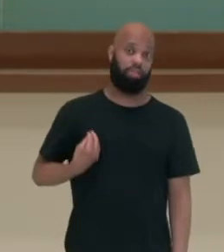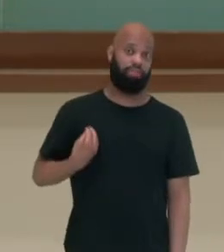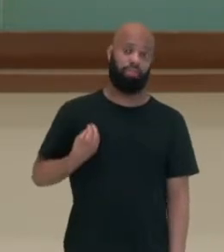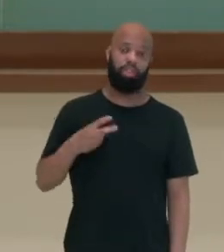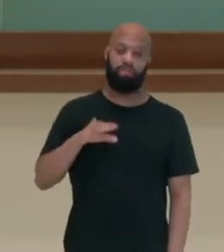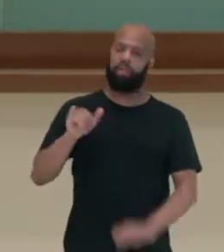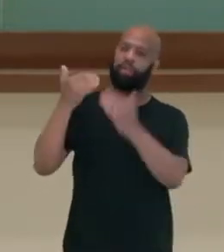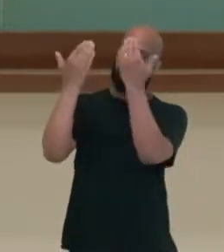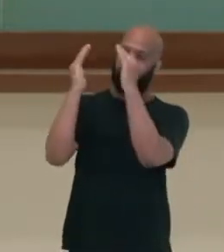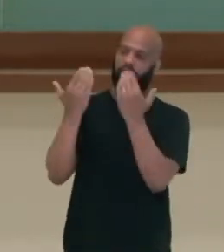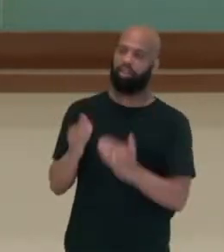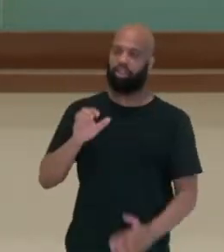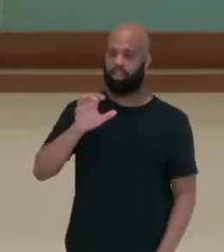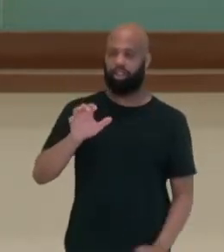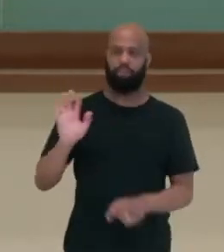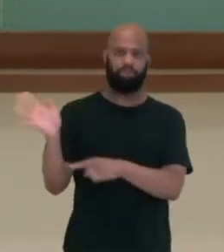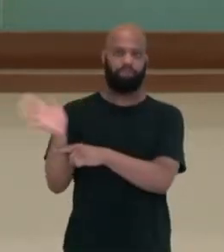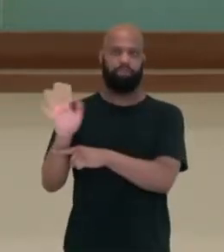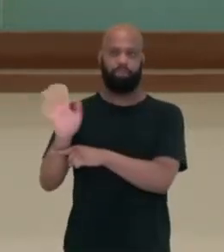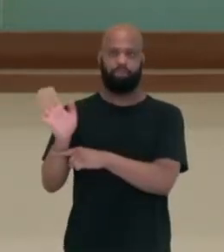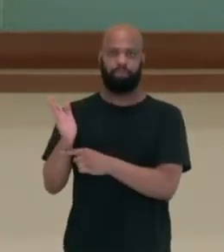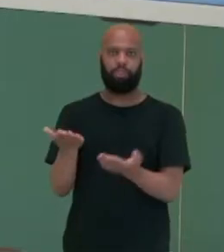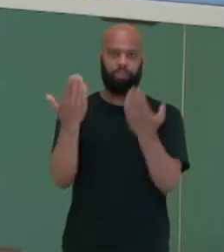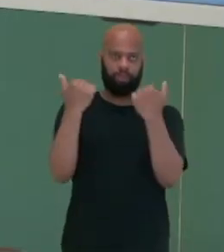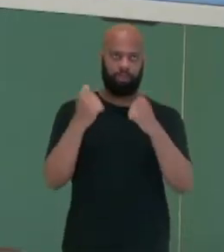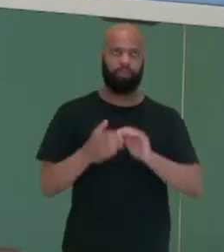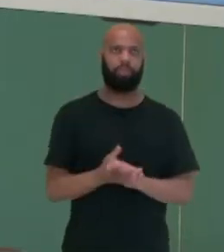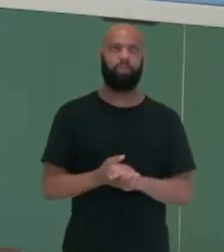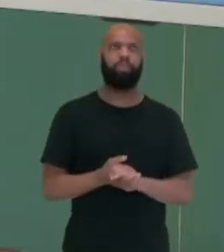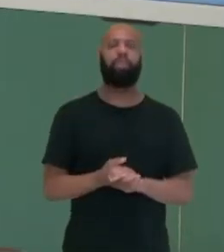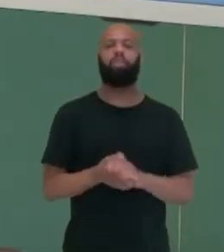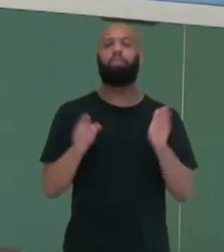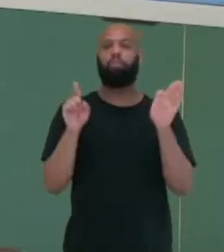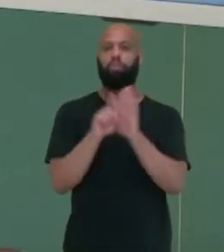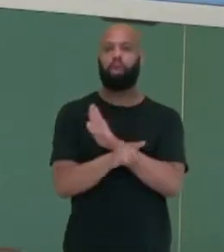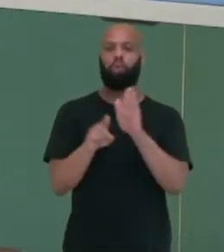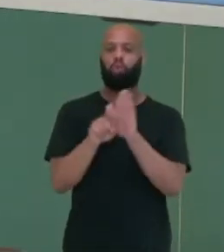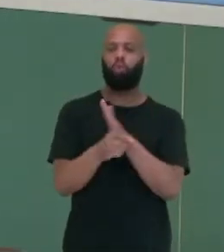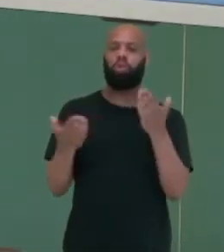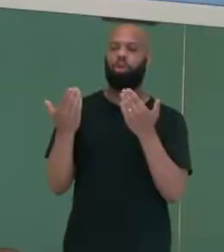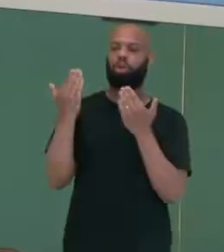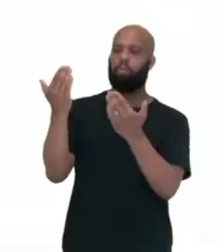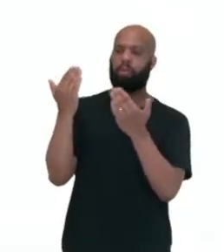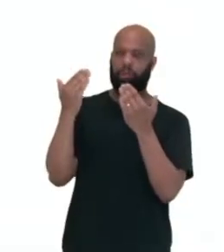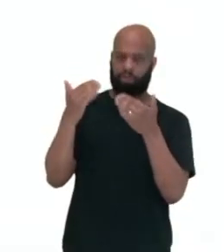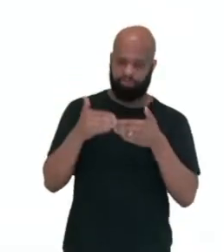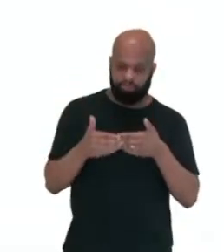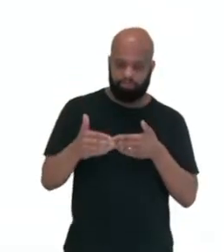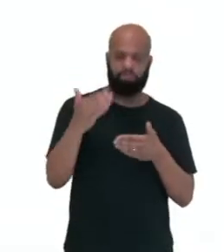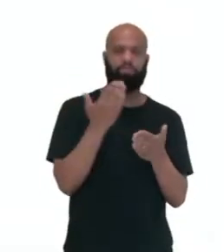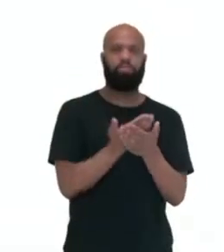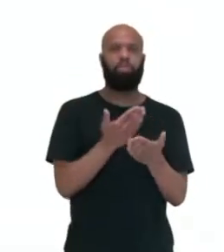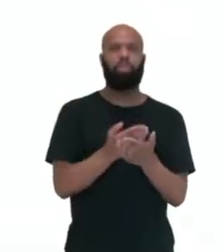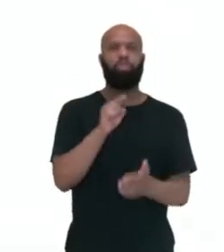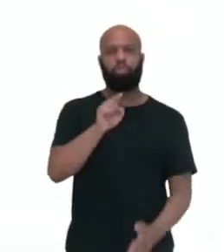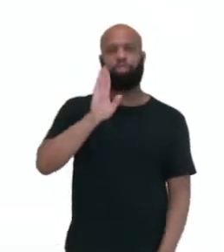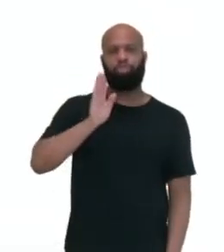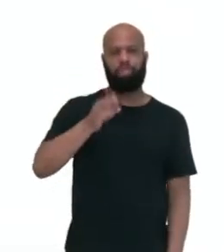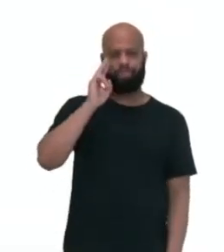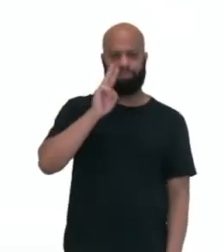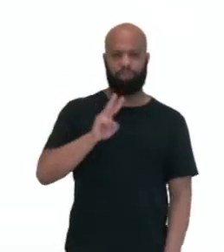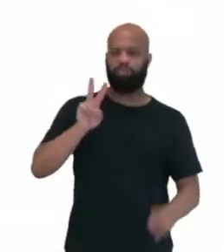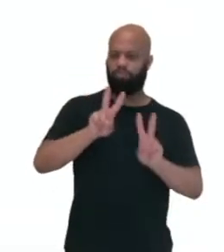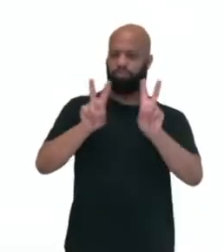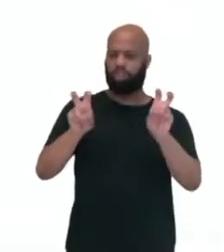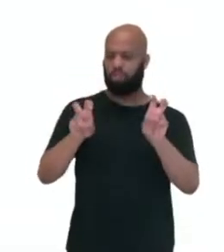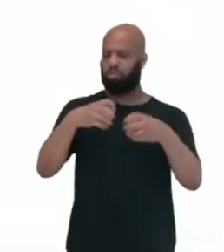uma análise disso então neste vídeo. Vamos lá então. Então, perguntas norteadoras, olha aqui ó, vocês já ouviram falar sobre as condições